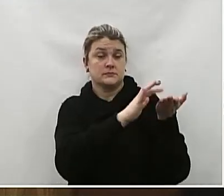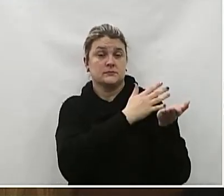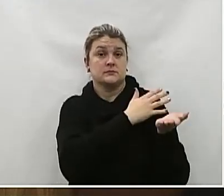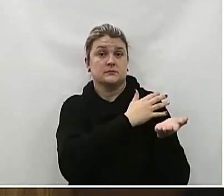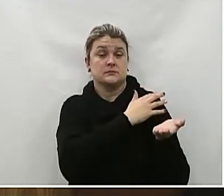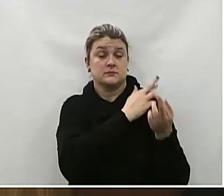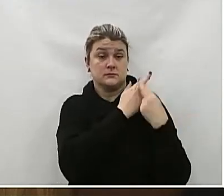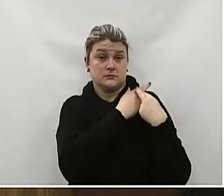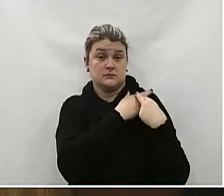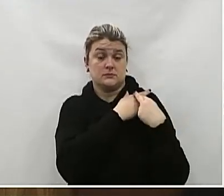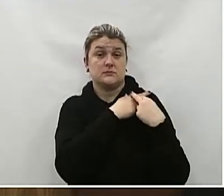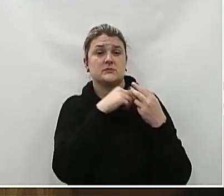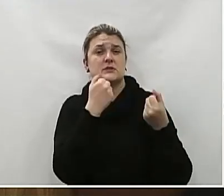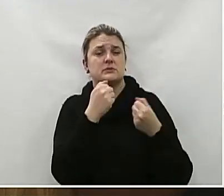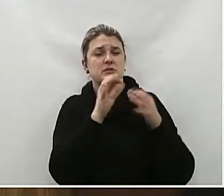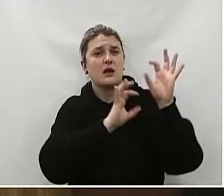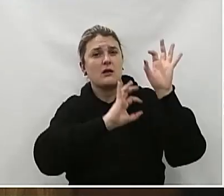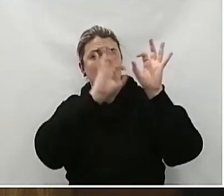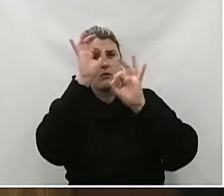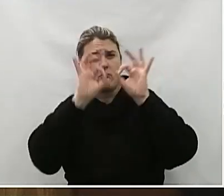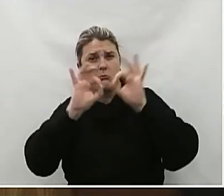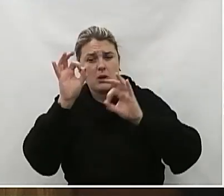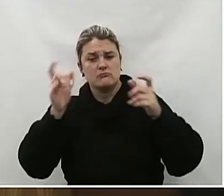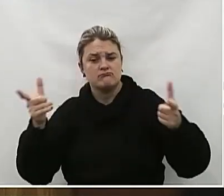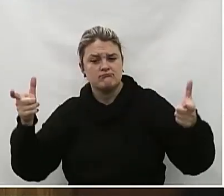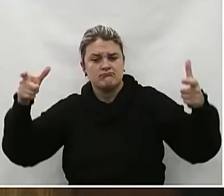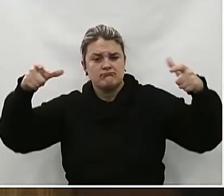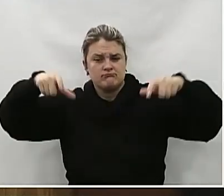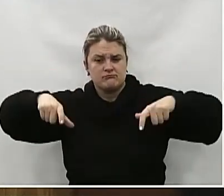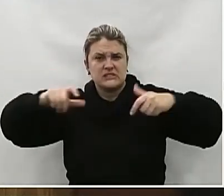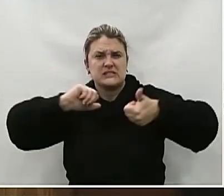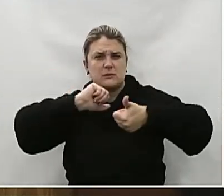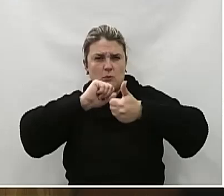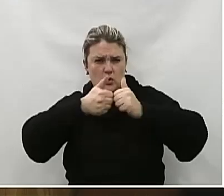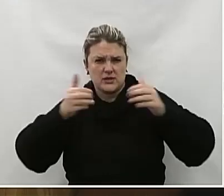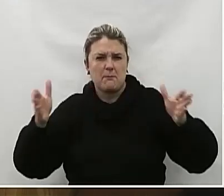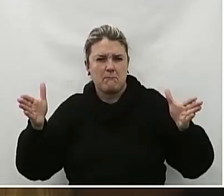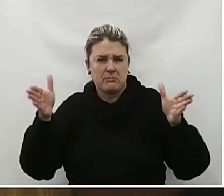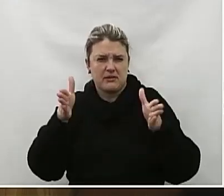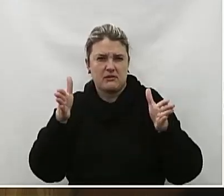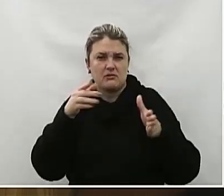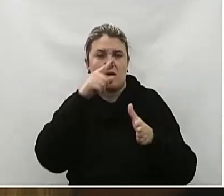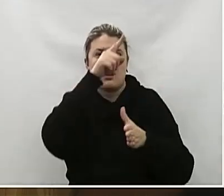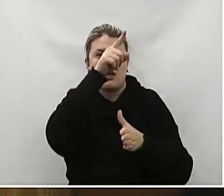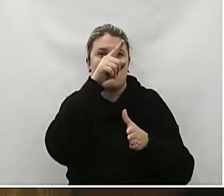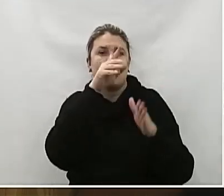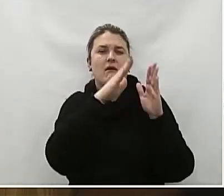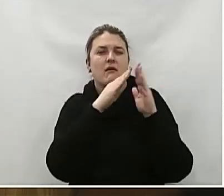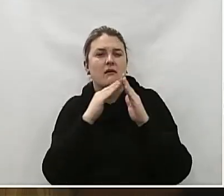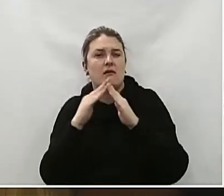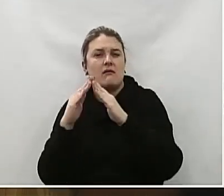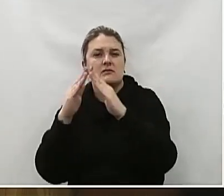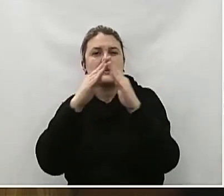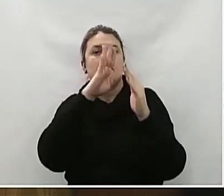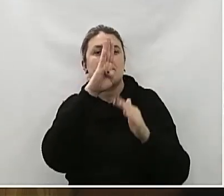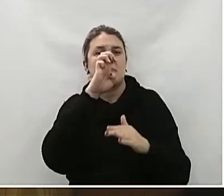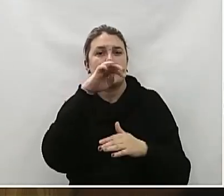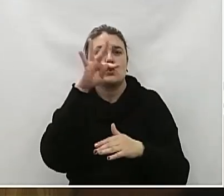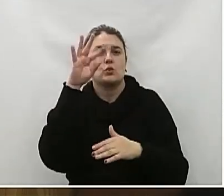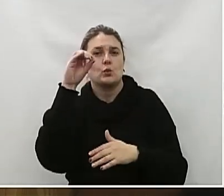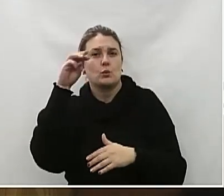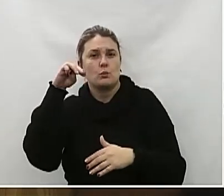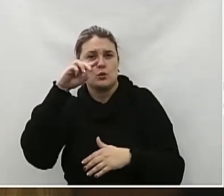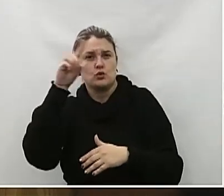Solicito melhorias na instalação da mini arena localizada no conjunto Bento Minhoz Justificativa Trata-se de um espaço